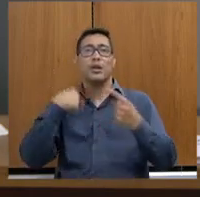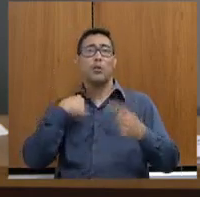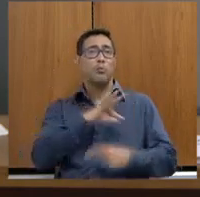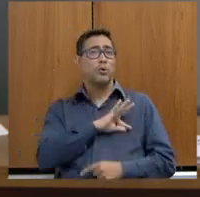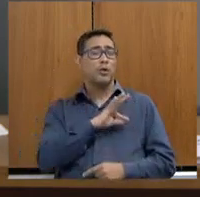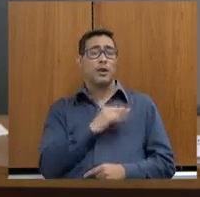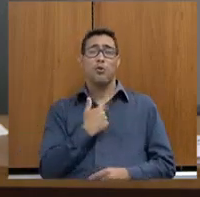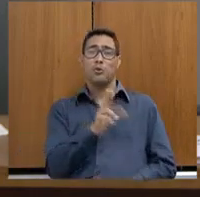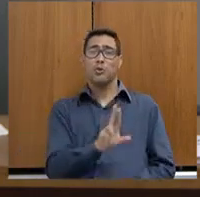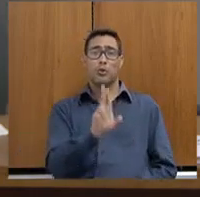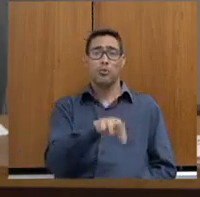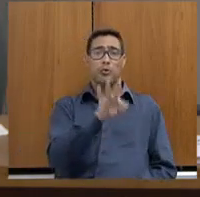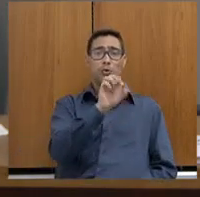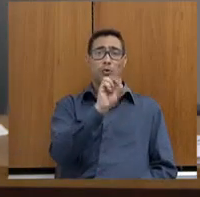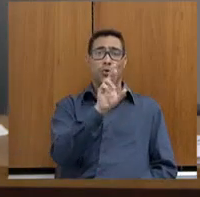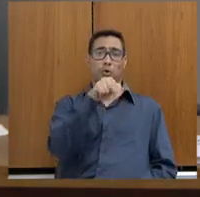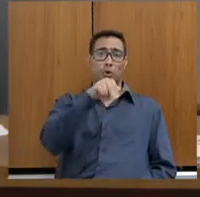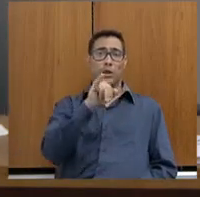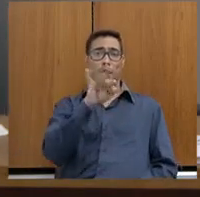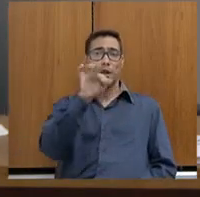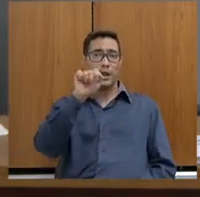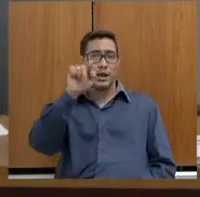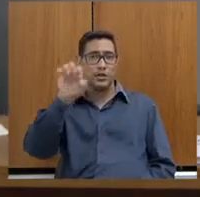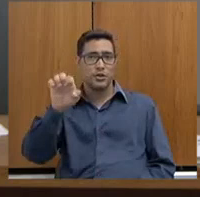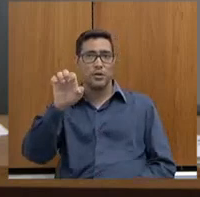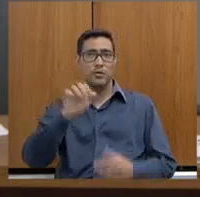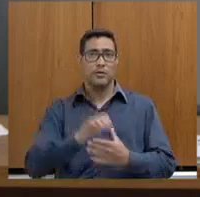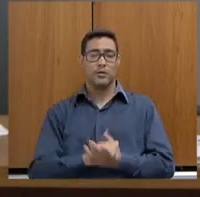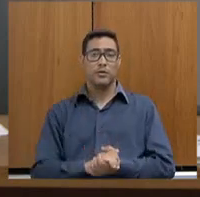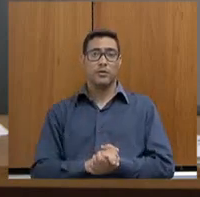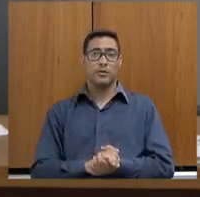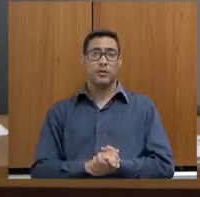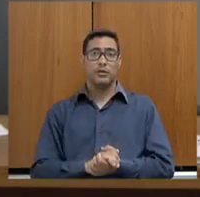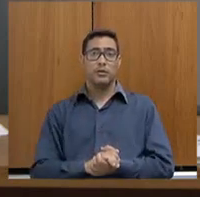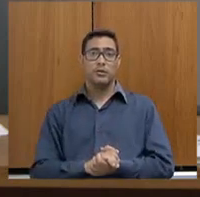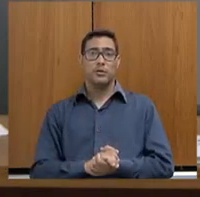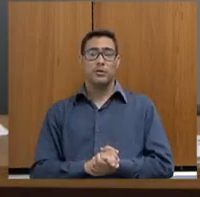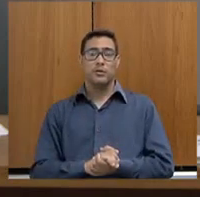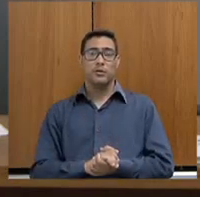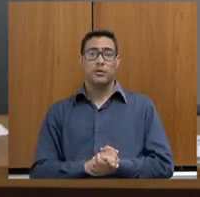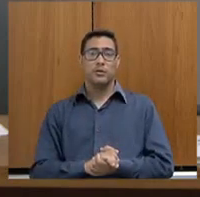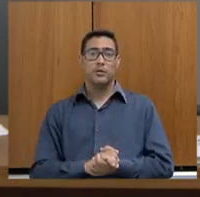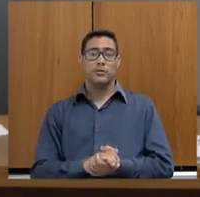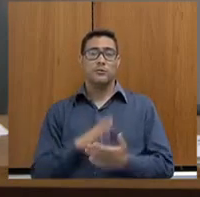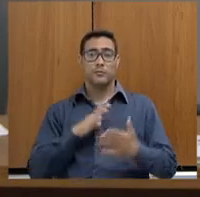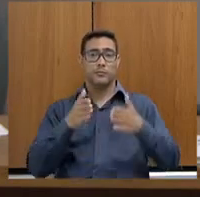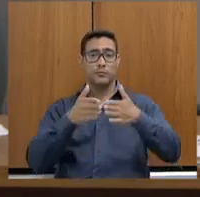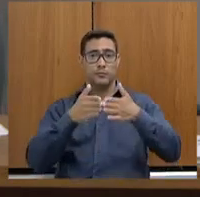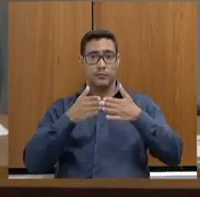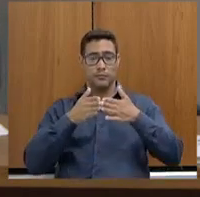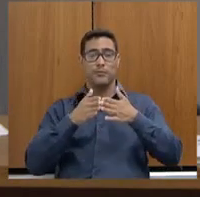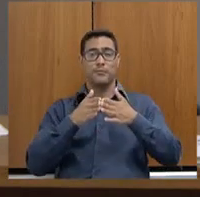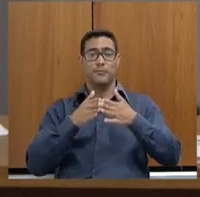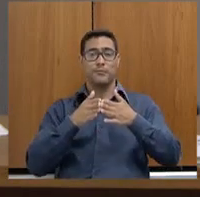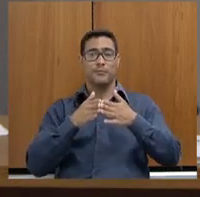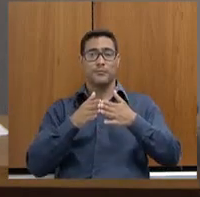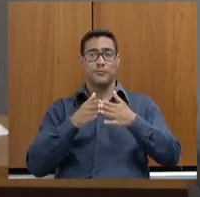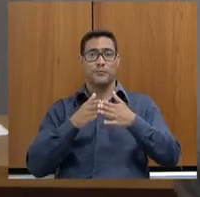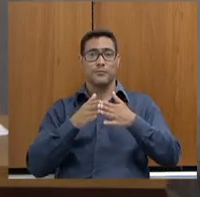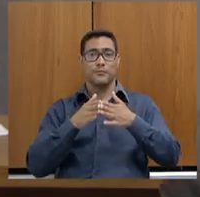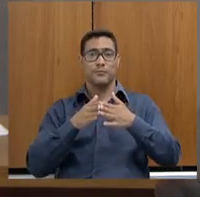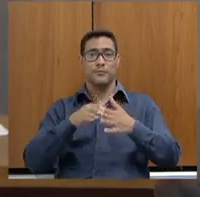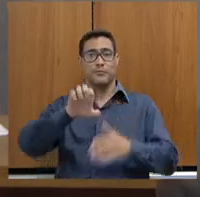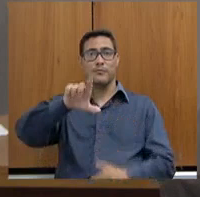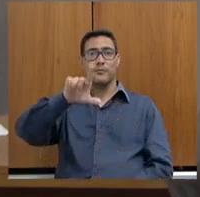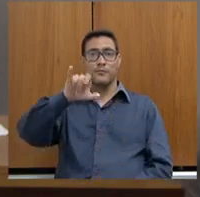exemplo, que não use um tourniquete, não tem um tourniquete. Secretário, só um... Peço licença ao senhor. Elisabeth,